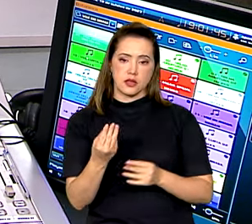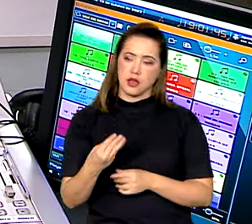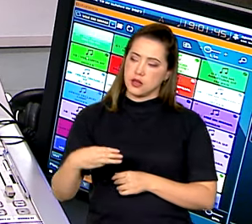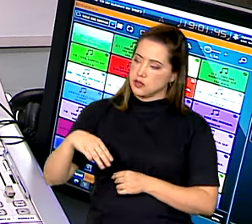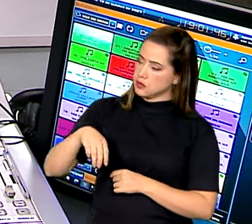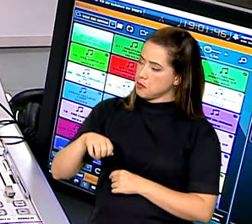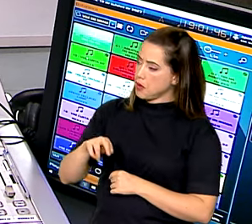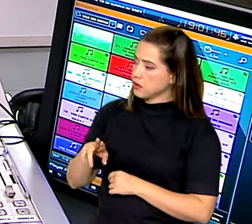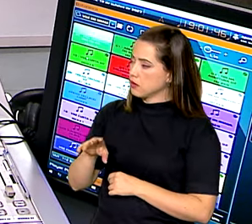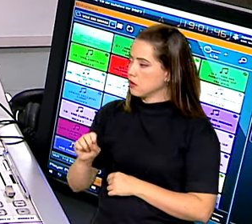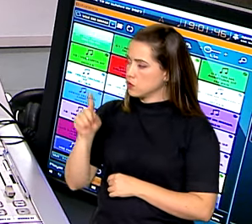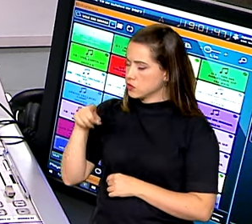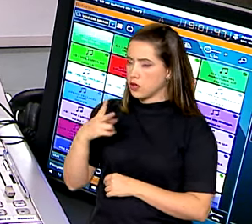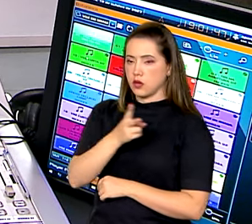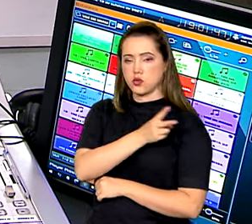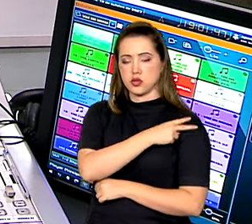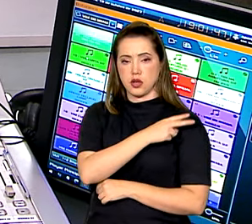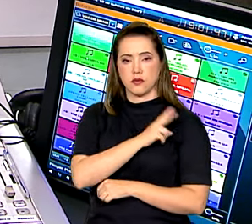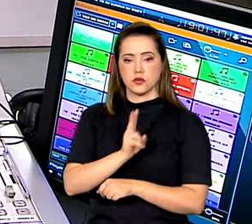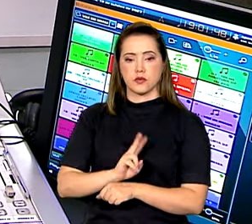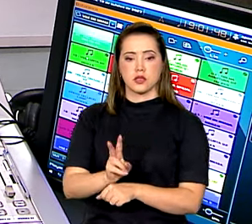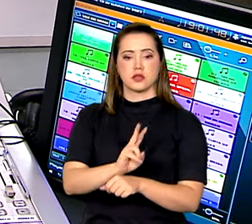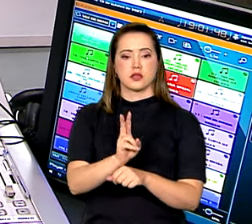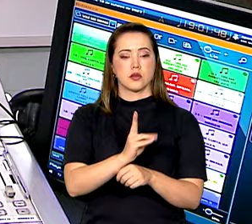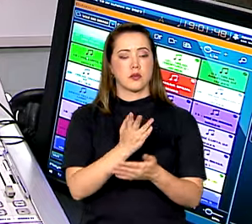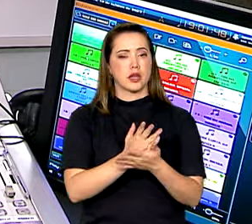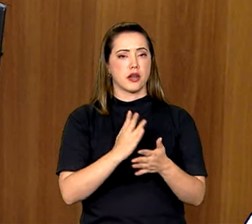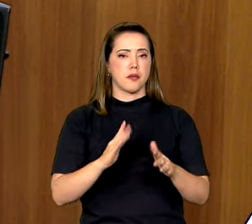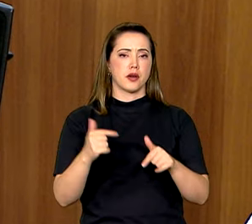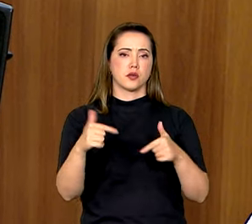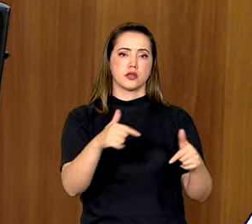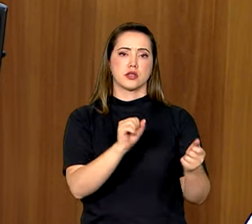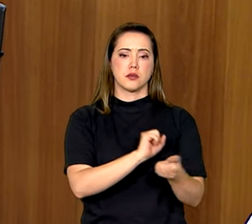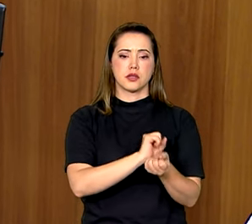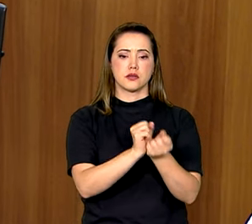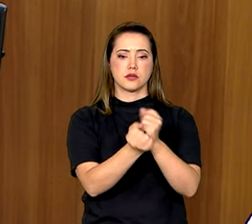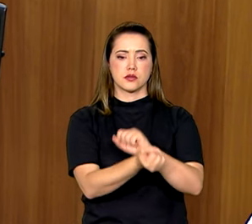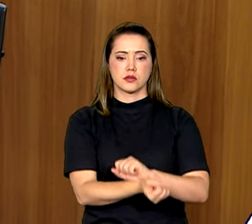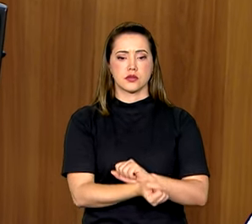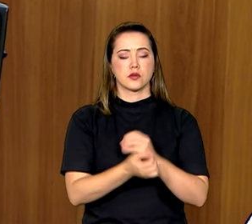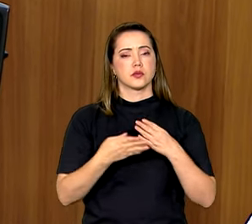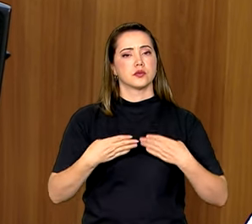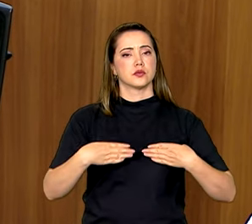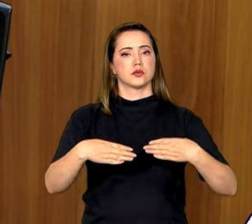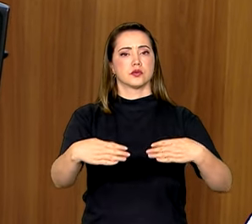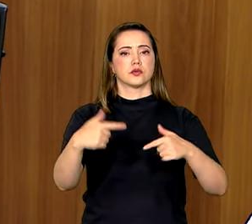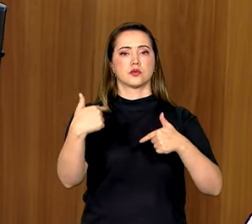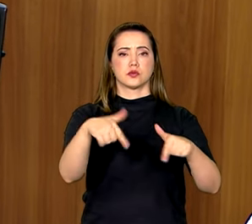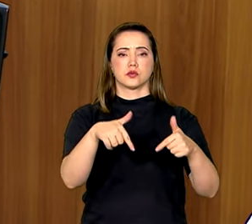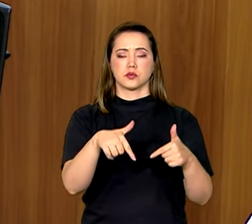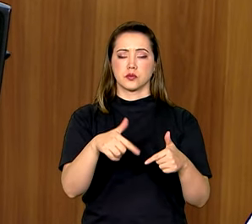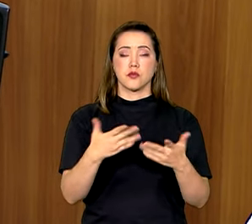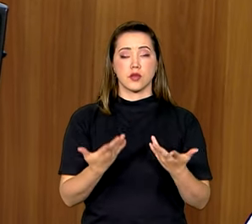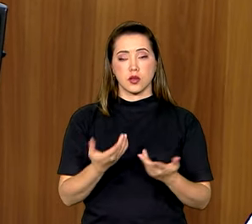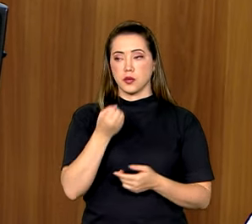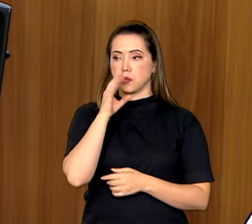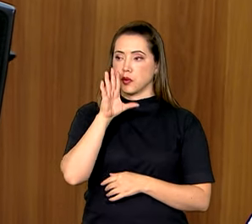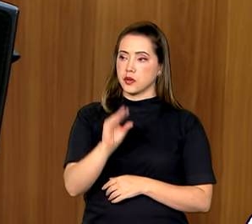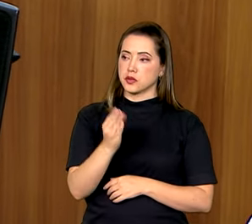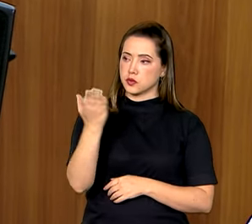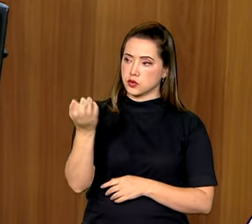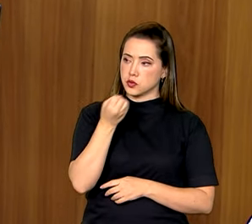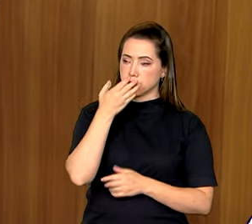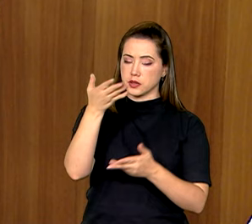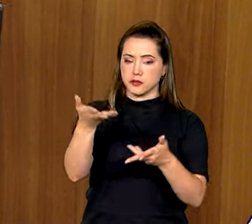Viana. Ele é chefe da divisão de fiscalização para a erradicação do trabalho escravo no Ministério do Trabalho e Emprego. Boa noite, Matheus.